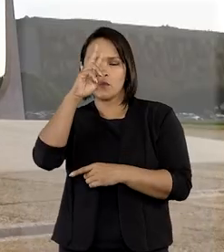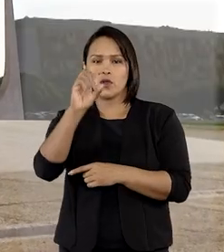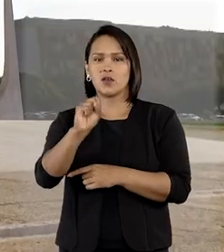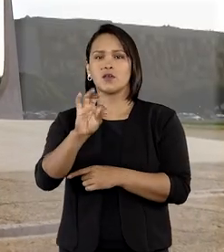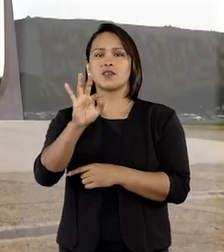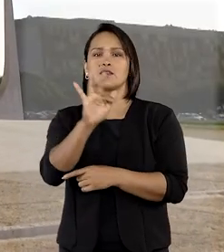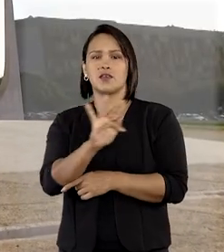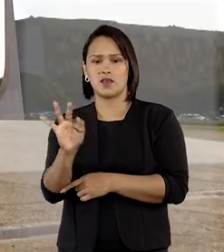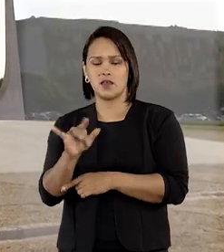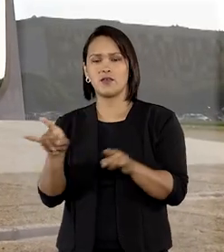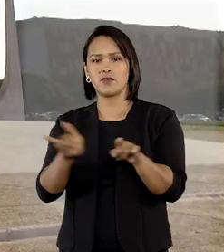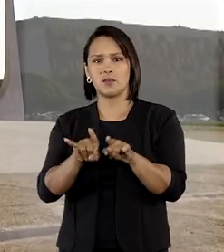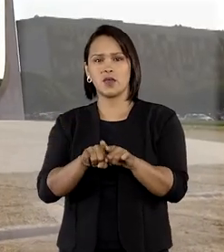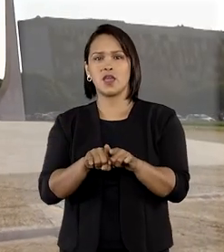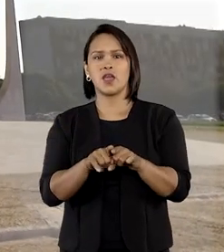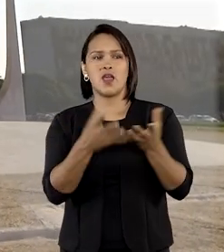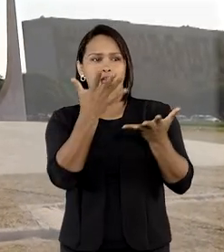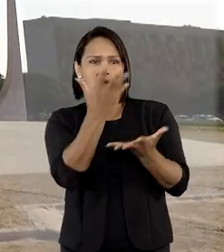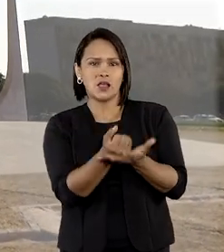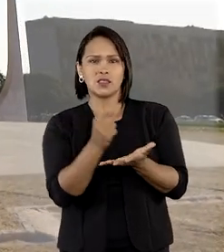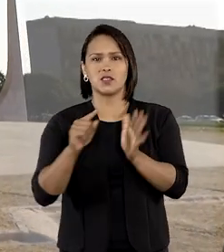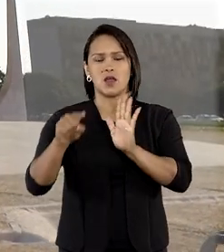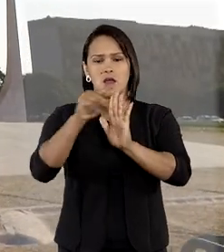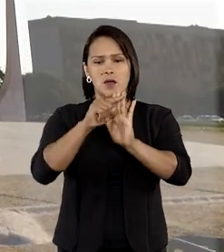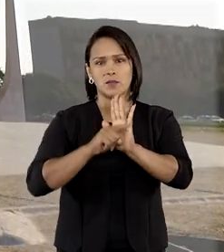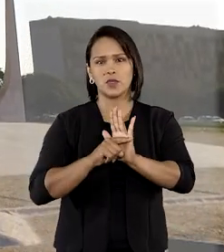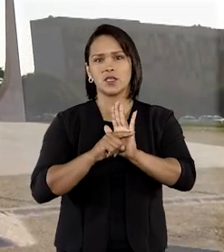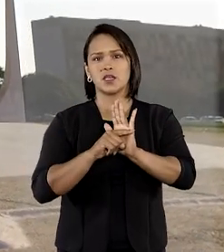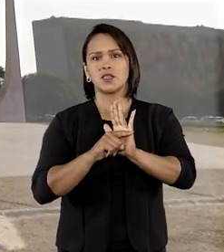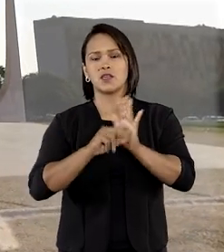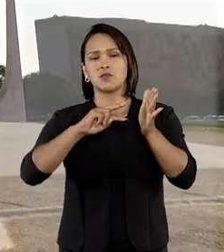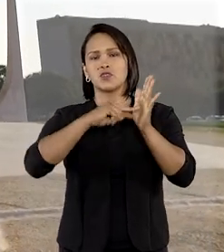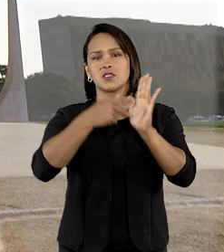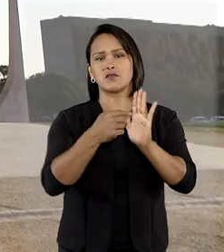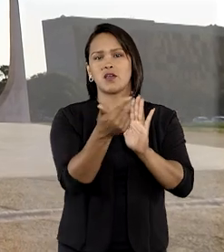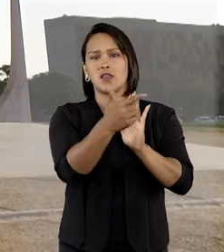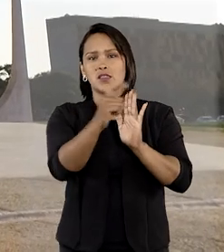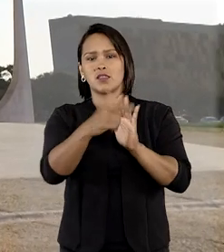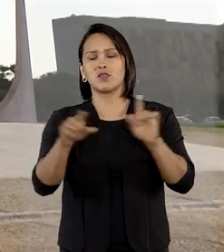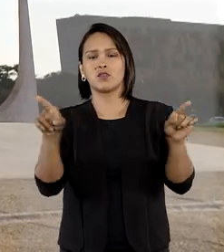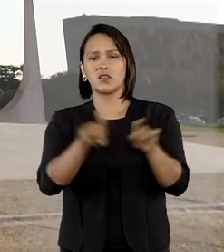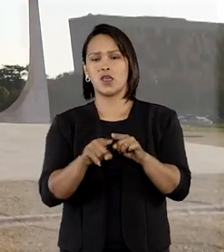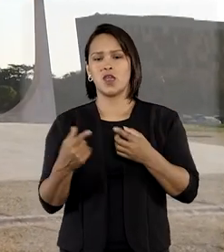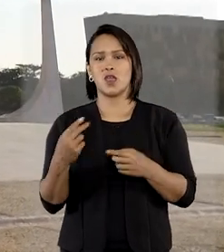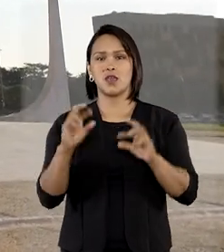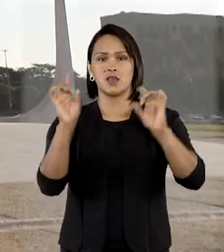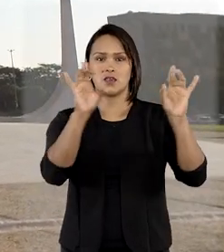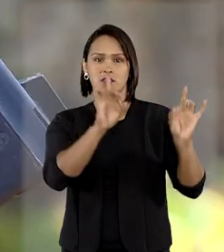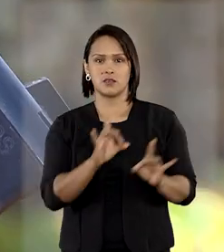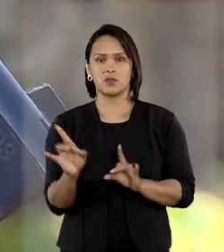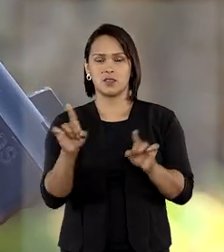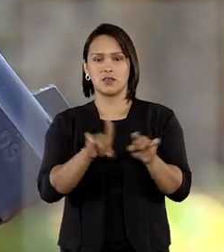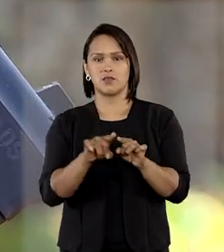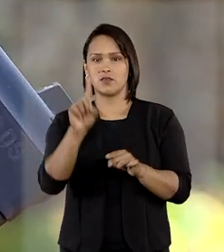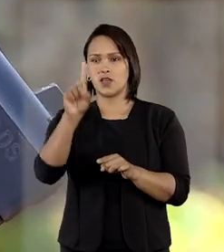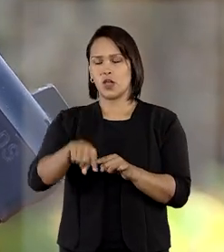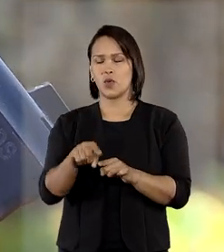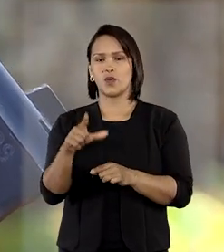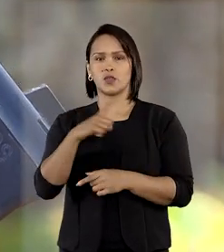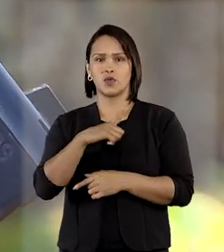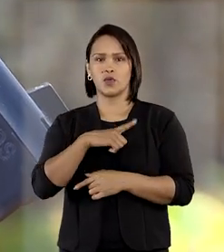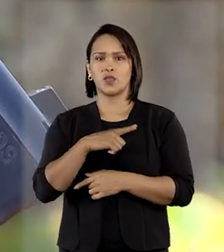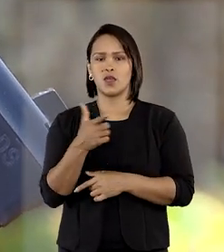admitir a aplicação do princípio da insignificância em situações específicas, quando a ínfima quantidade de